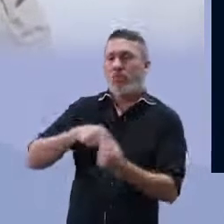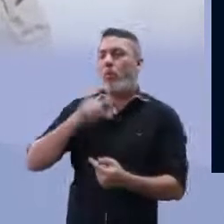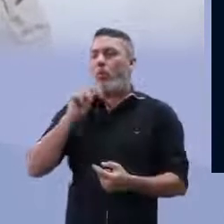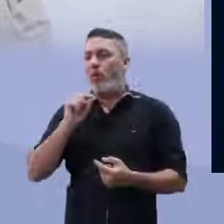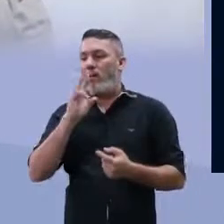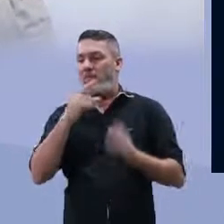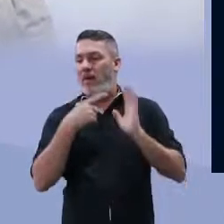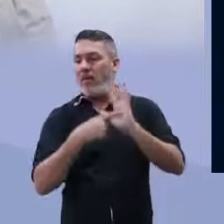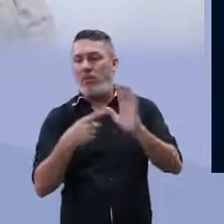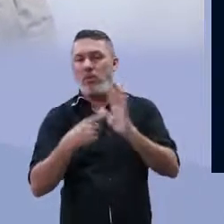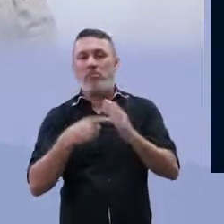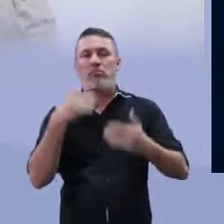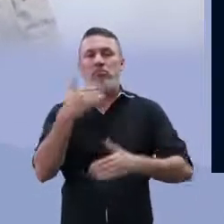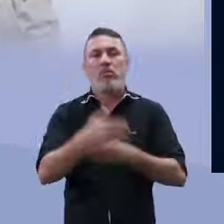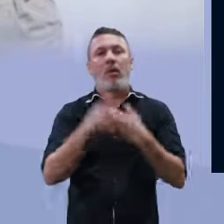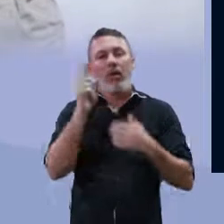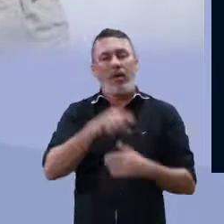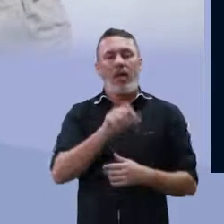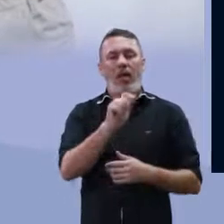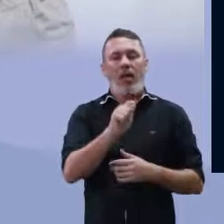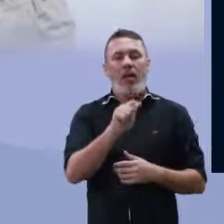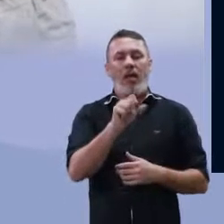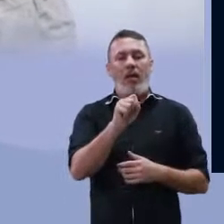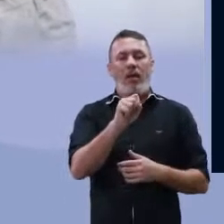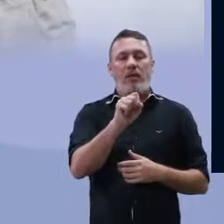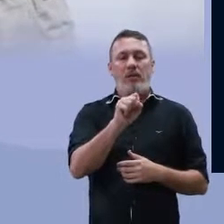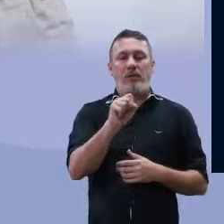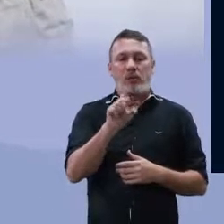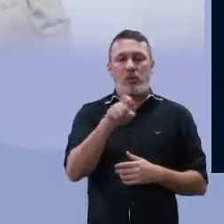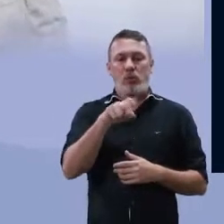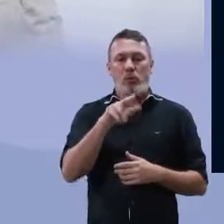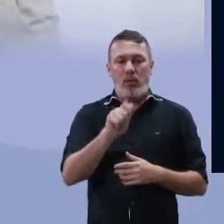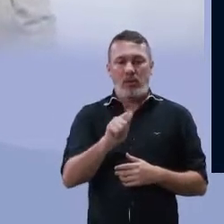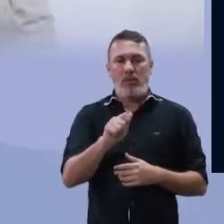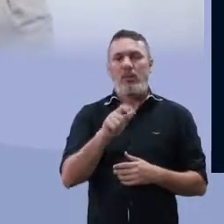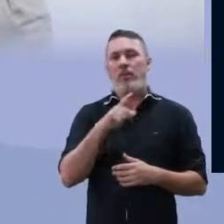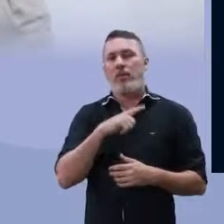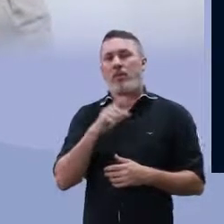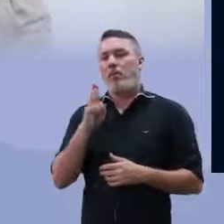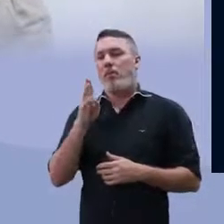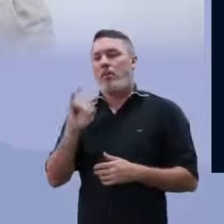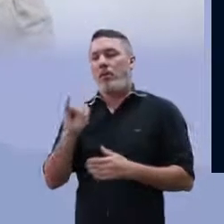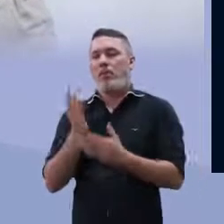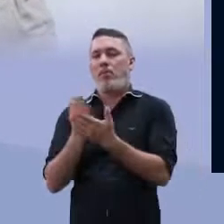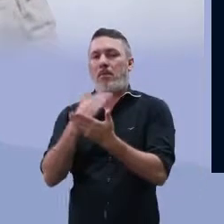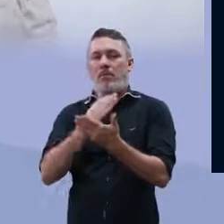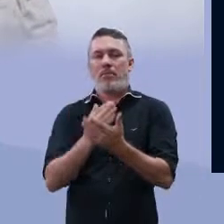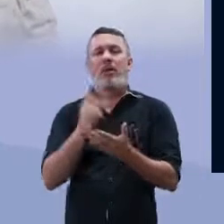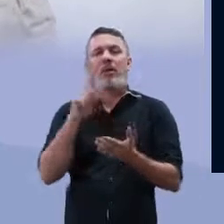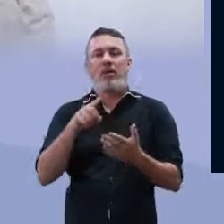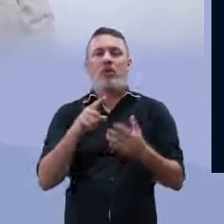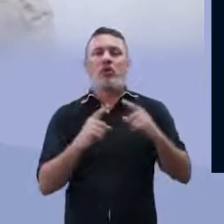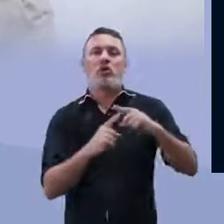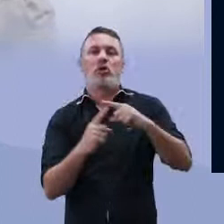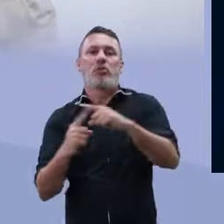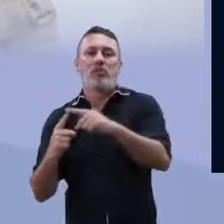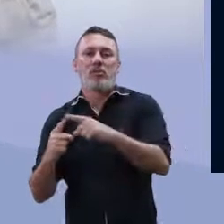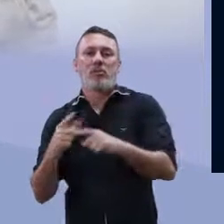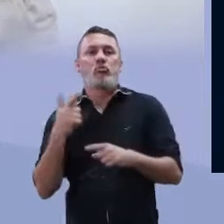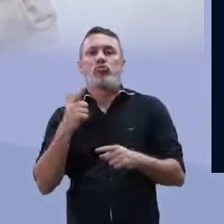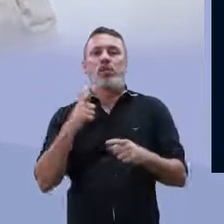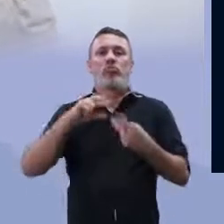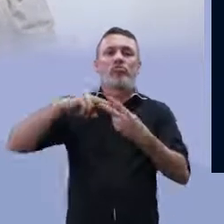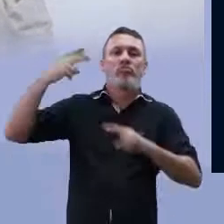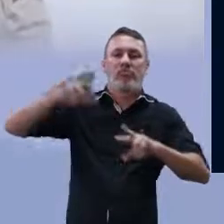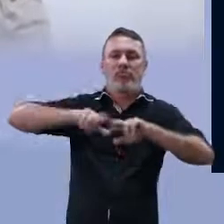cromossomos circular e o que elas vão apresentar de reprodução assexuada do tipo bipartição, que é o